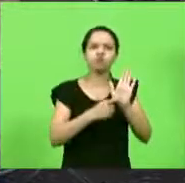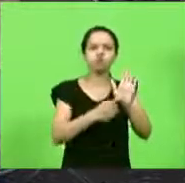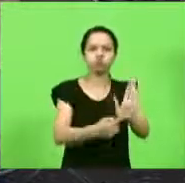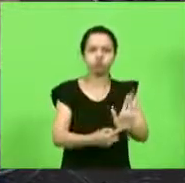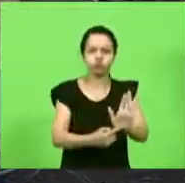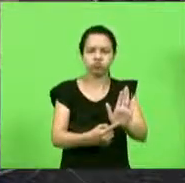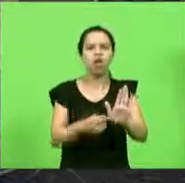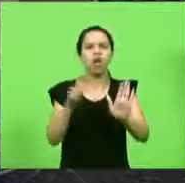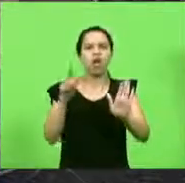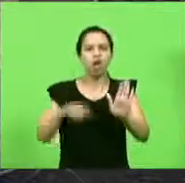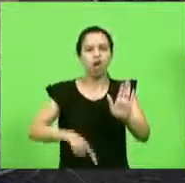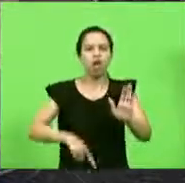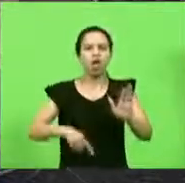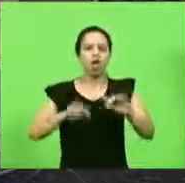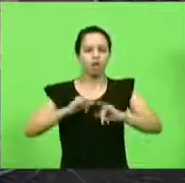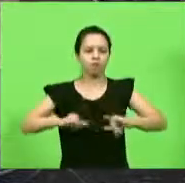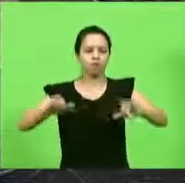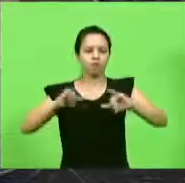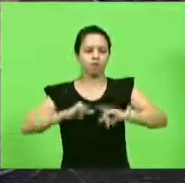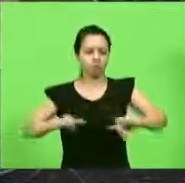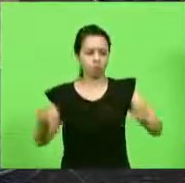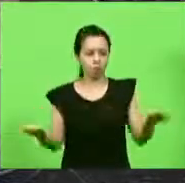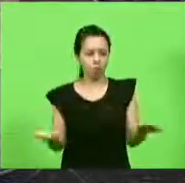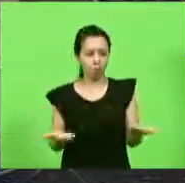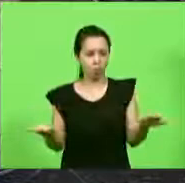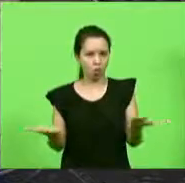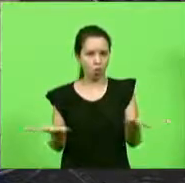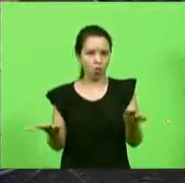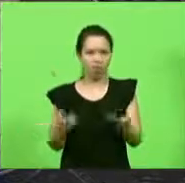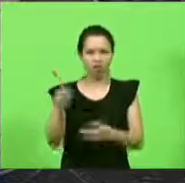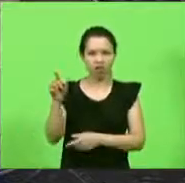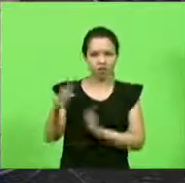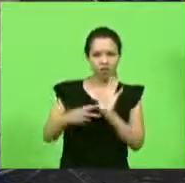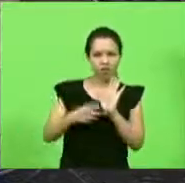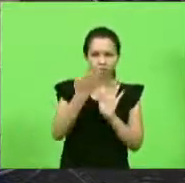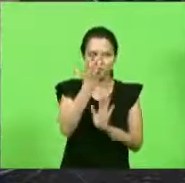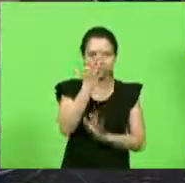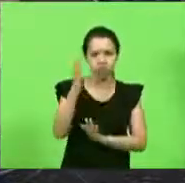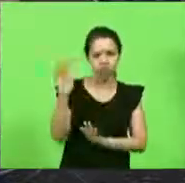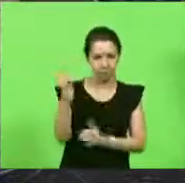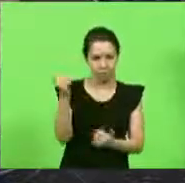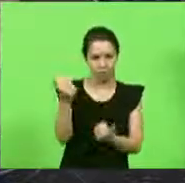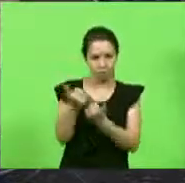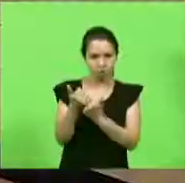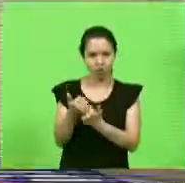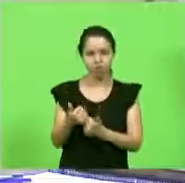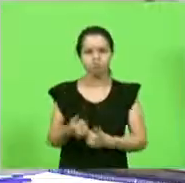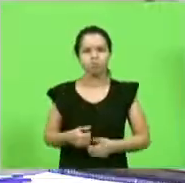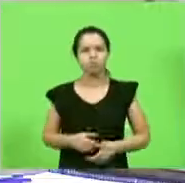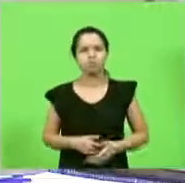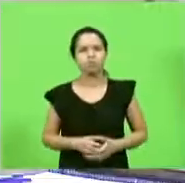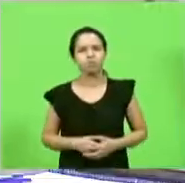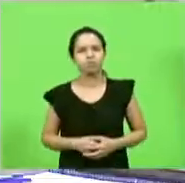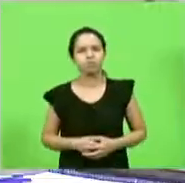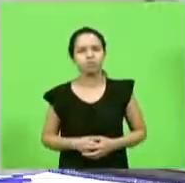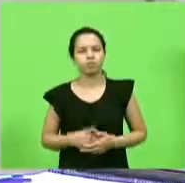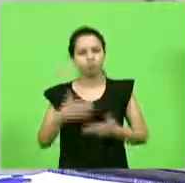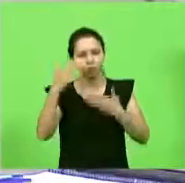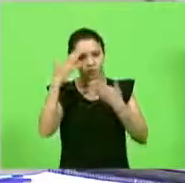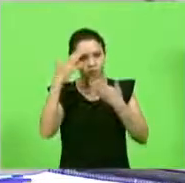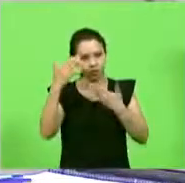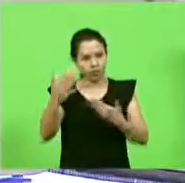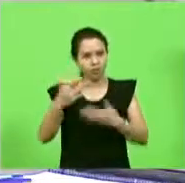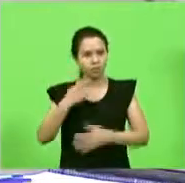sindicalista. É o que eu estou lançando hoje, essa campanha. Apoie essa campanha. Obrigado, deputado Bruno.